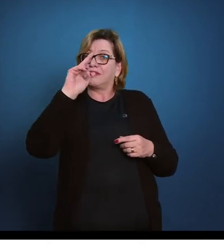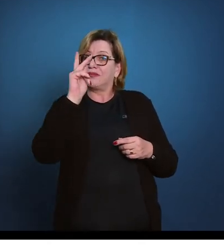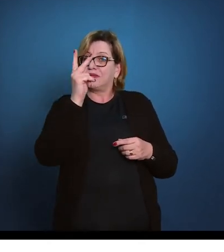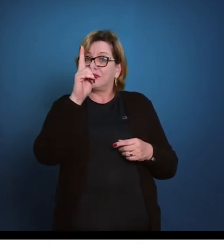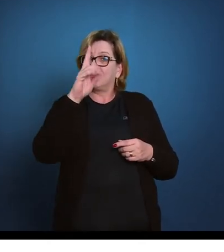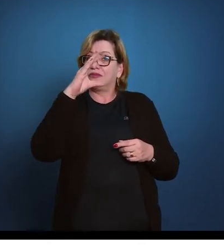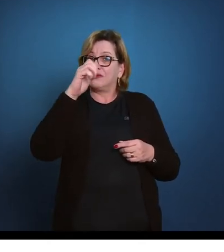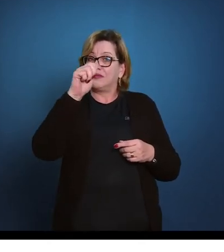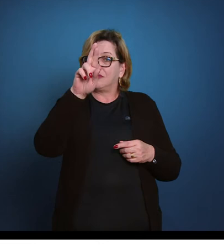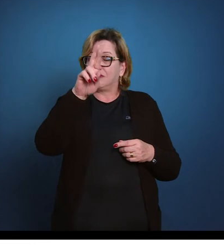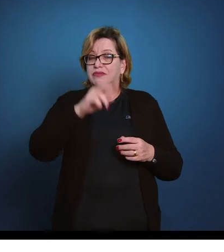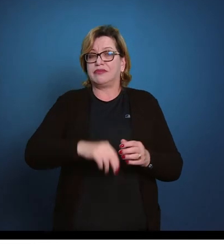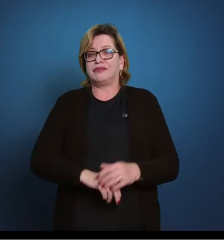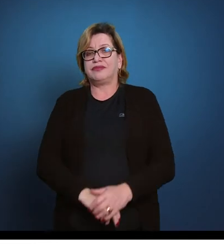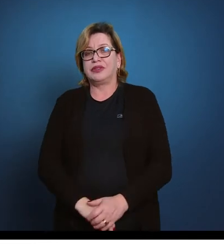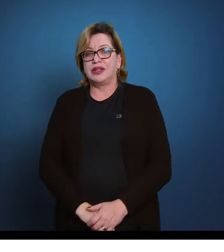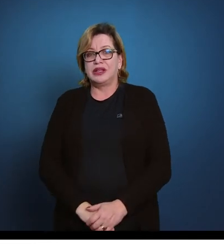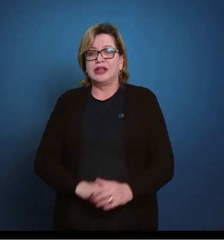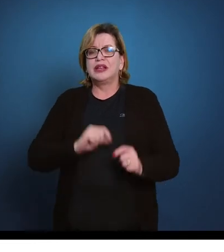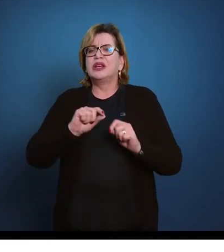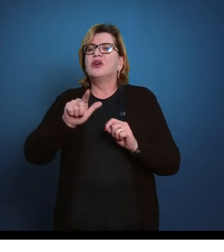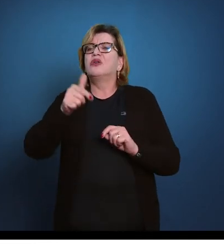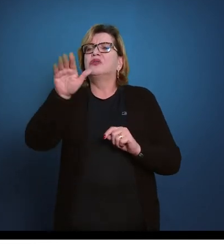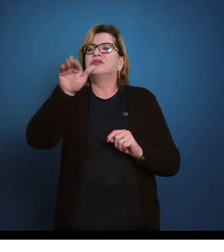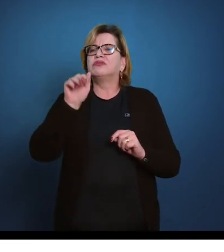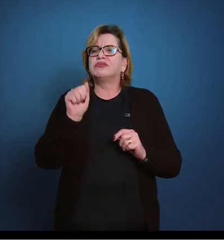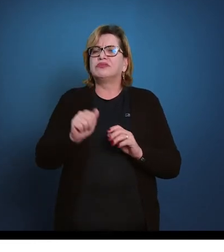da escápula. Quem é o próximo?